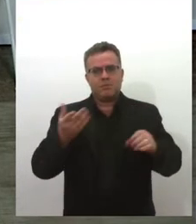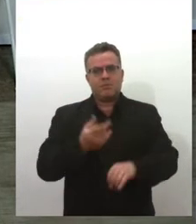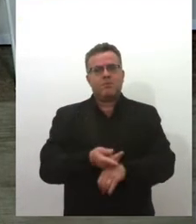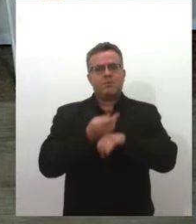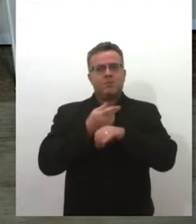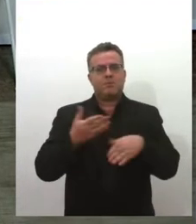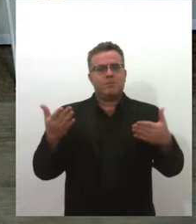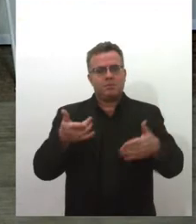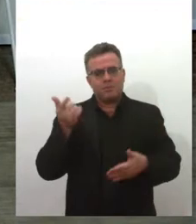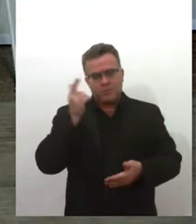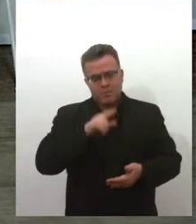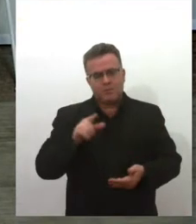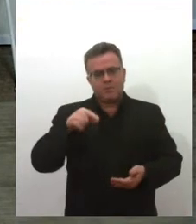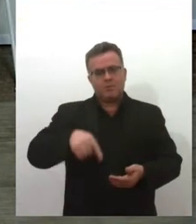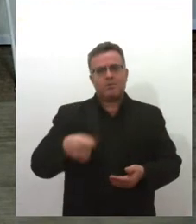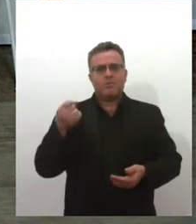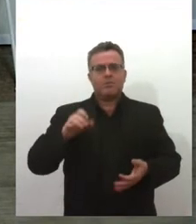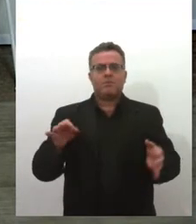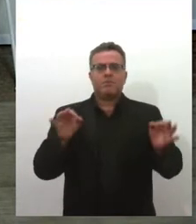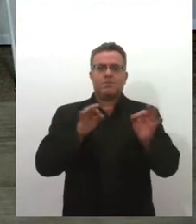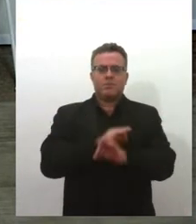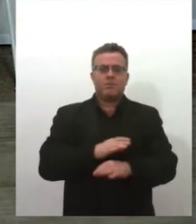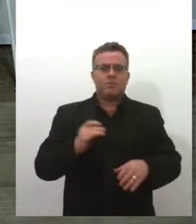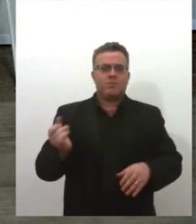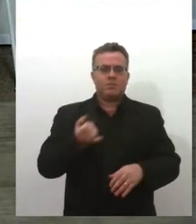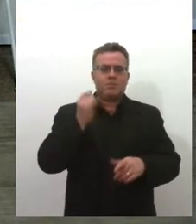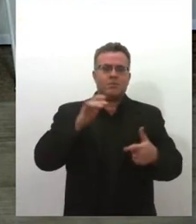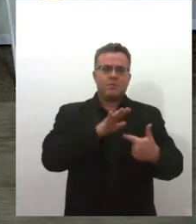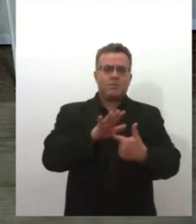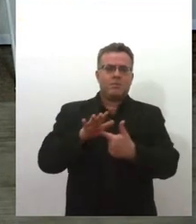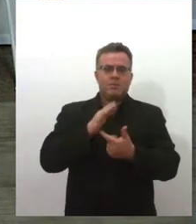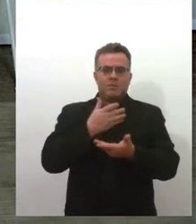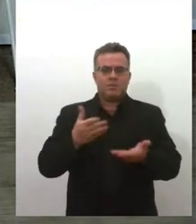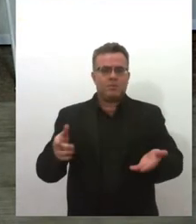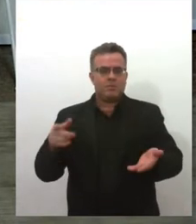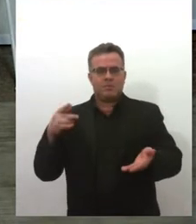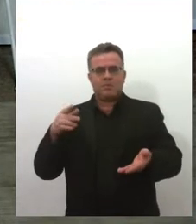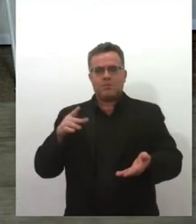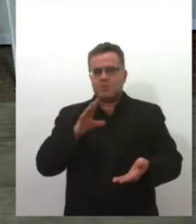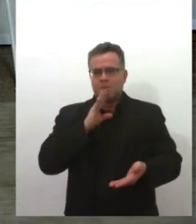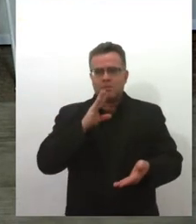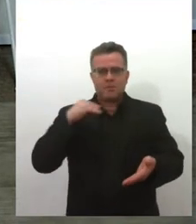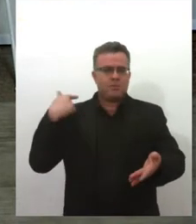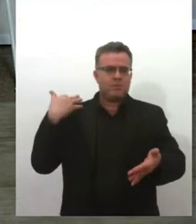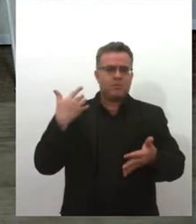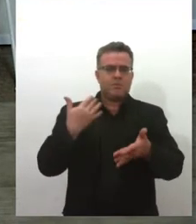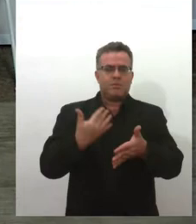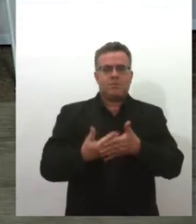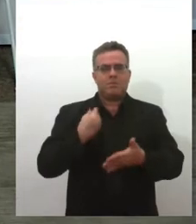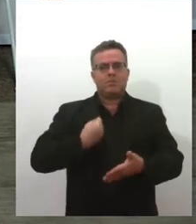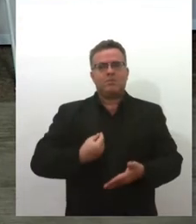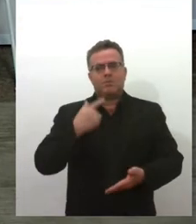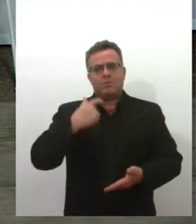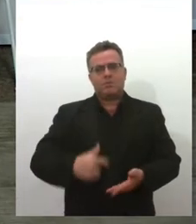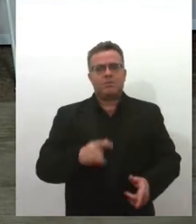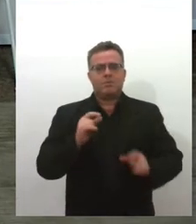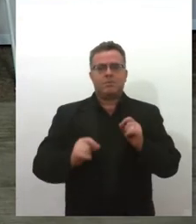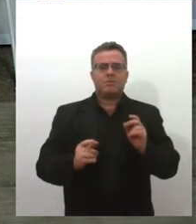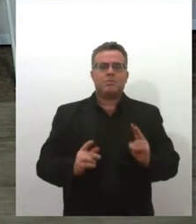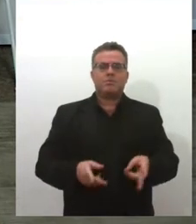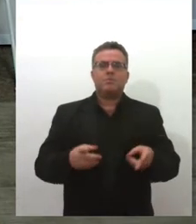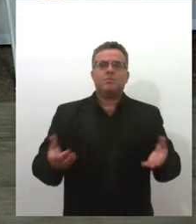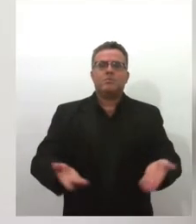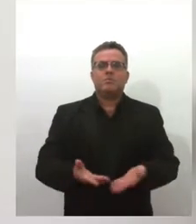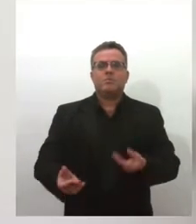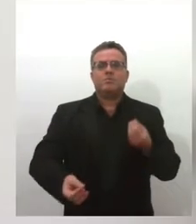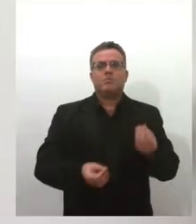mais em Sergipe, que eu acho importante, foi onde eu tracei metade da minha trajetória. E também juntou com o que eu tenho agora na